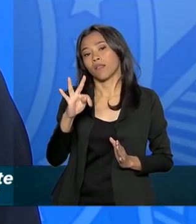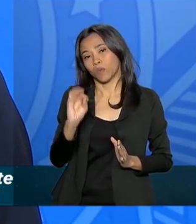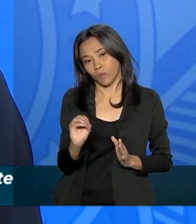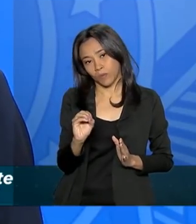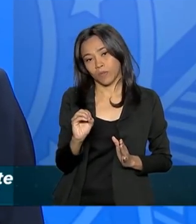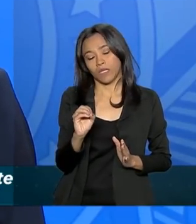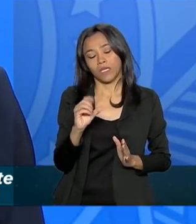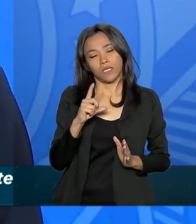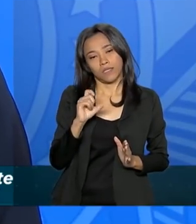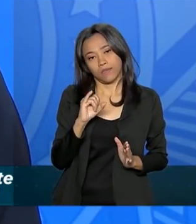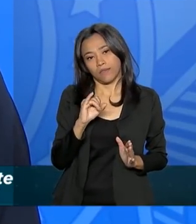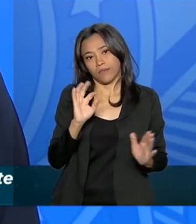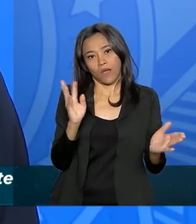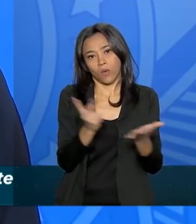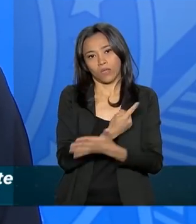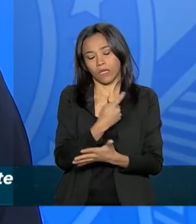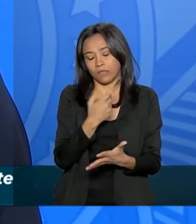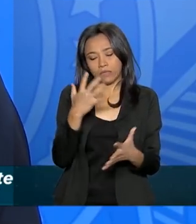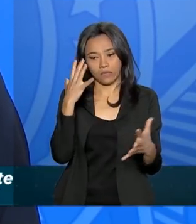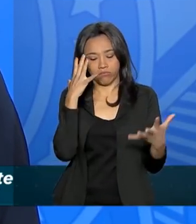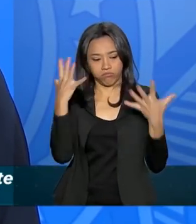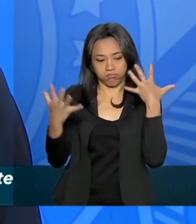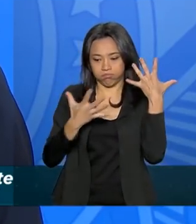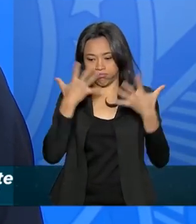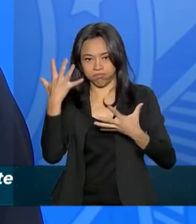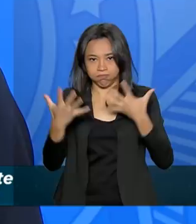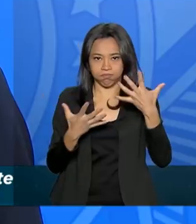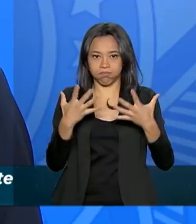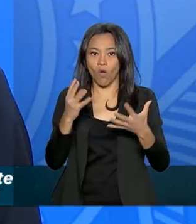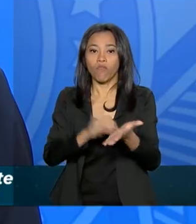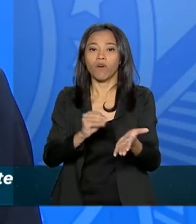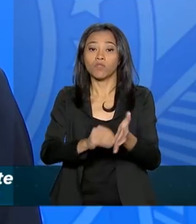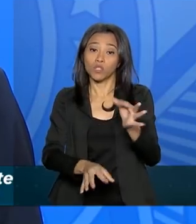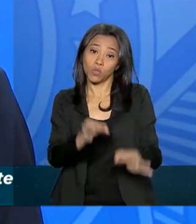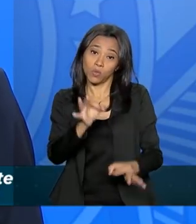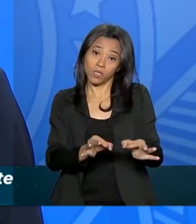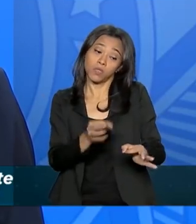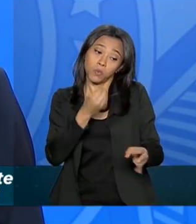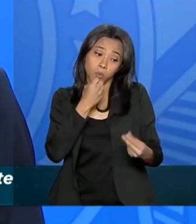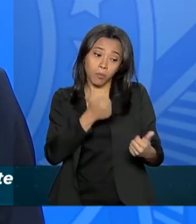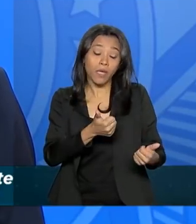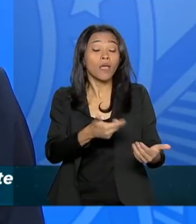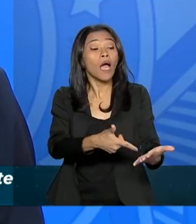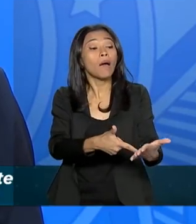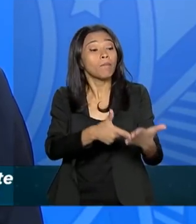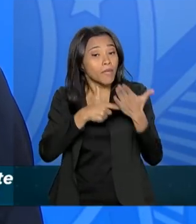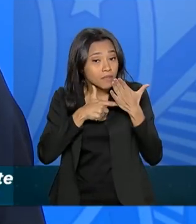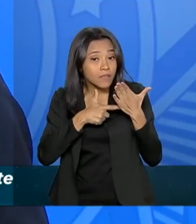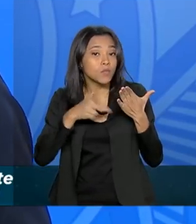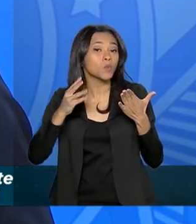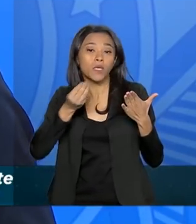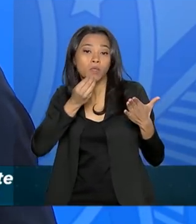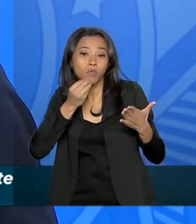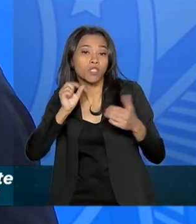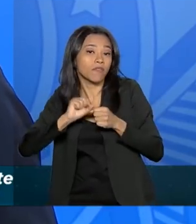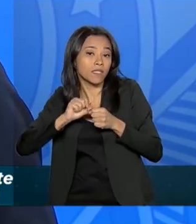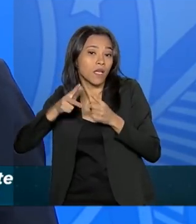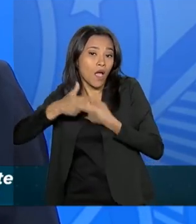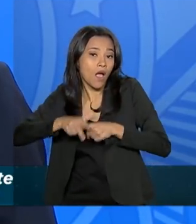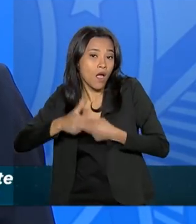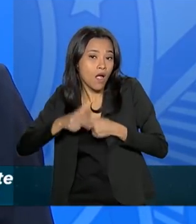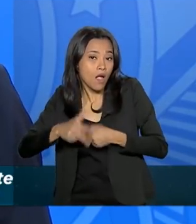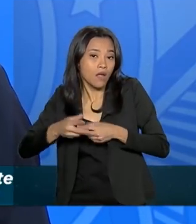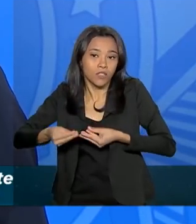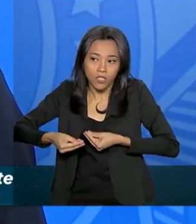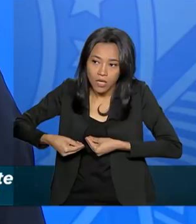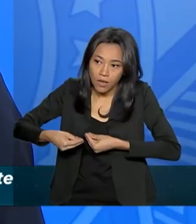causem transtornos ou injustiças, né? Eles apresentem para nós o que deve ser feito, o que poderia ser feito. A gente manda para a SAGE,